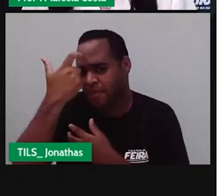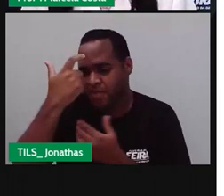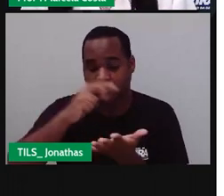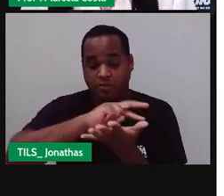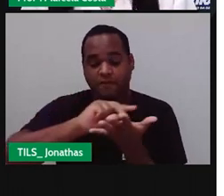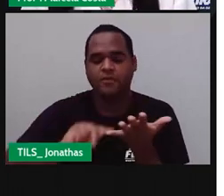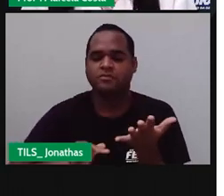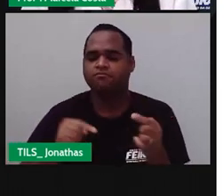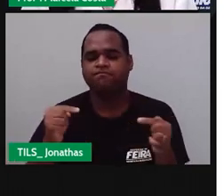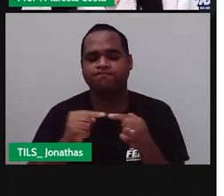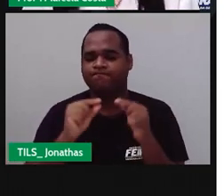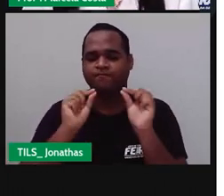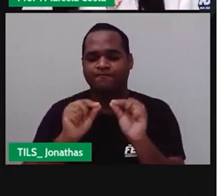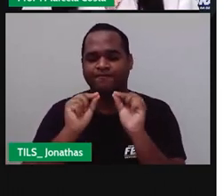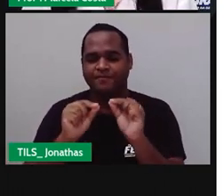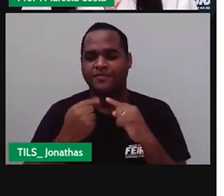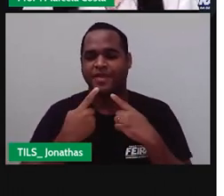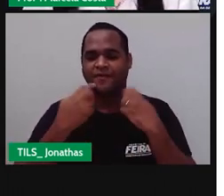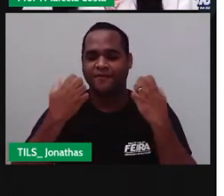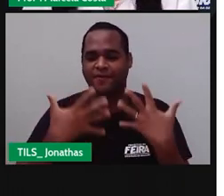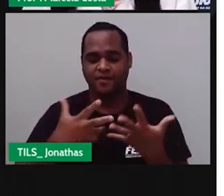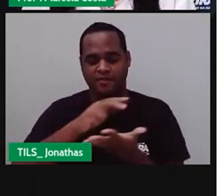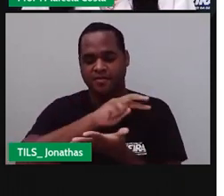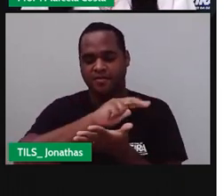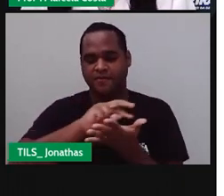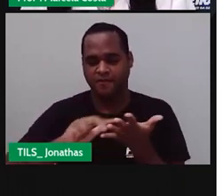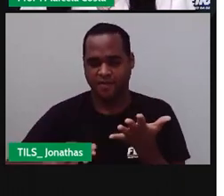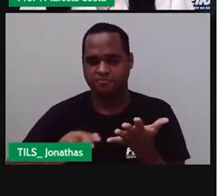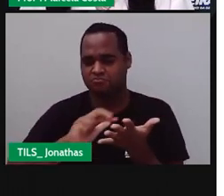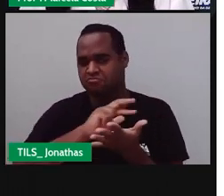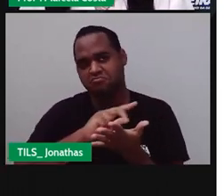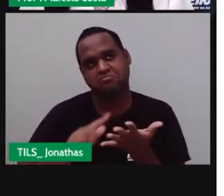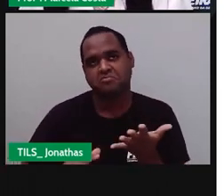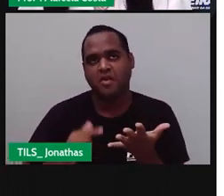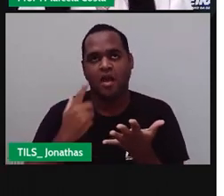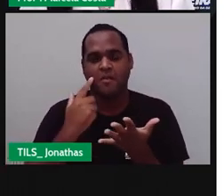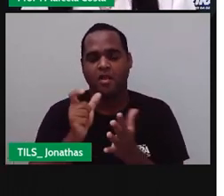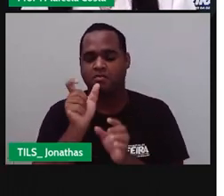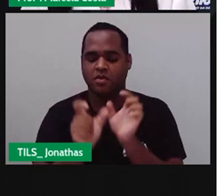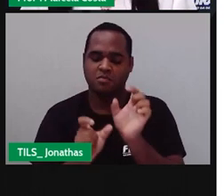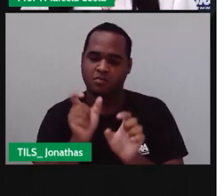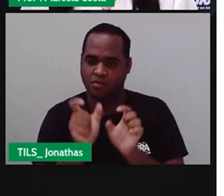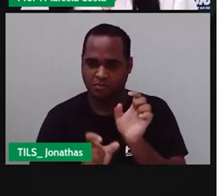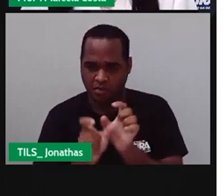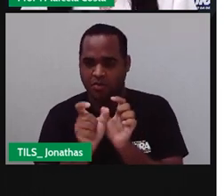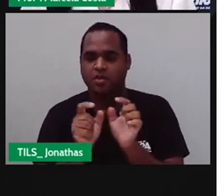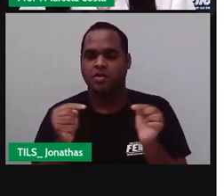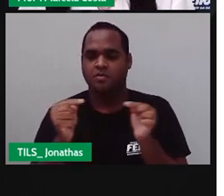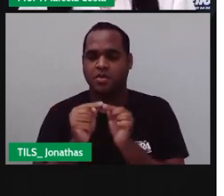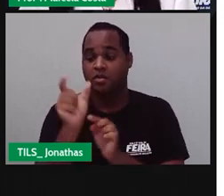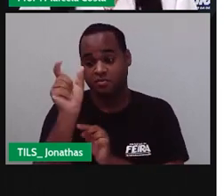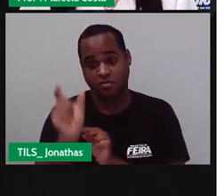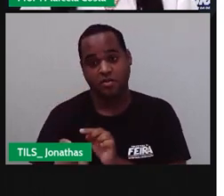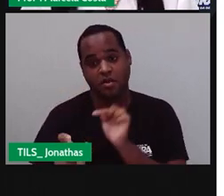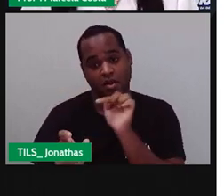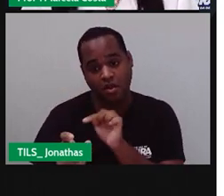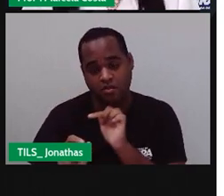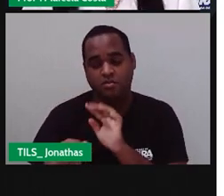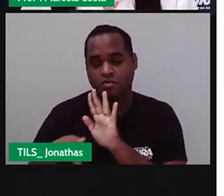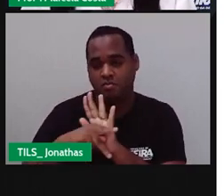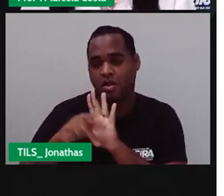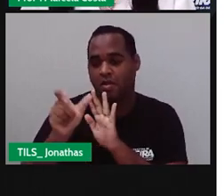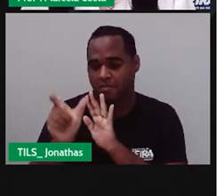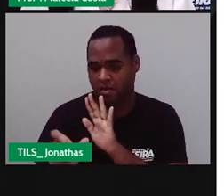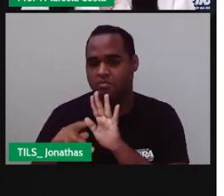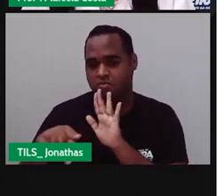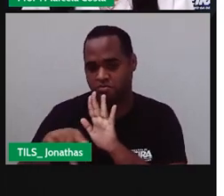crianças, a gente está falando de coisas diferentes, com características específicas específicas, com características